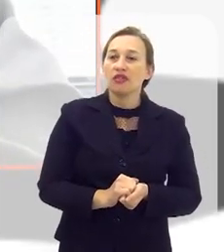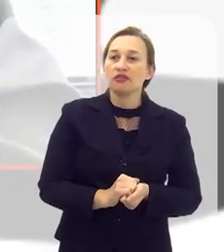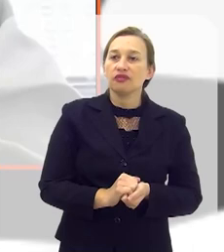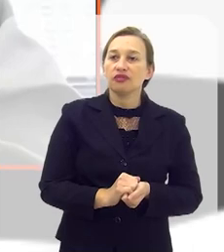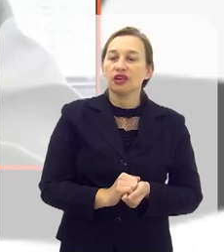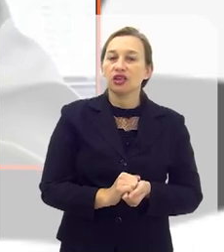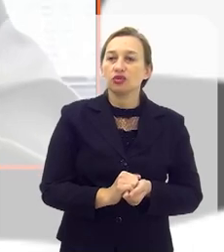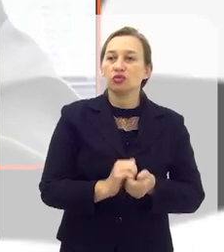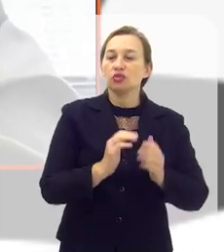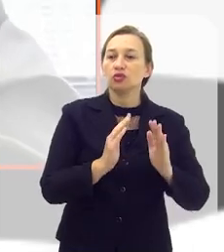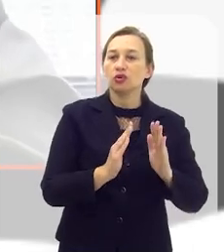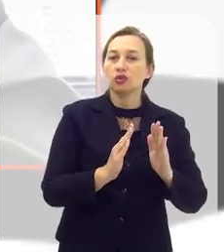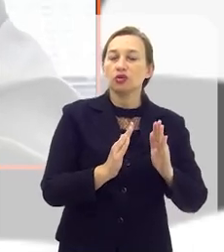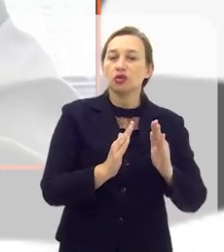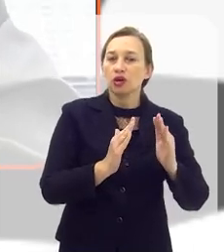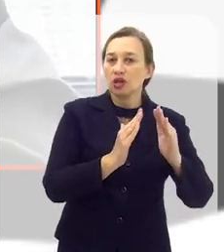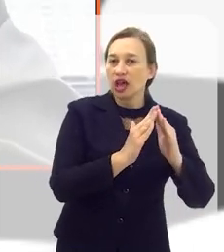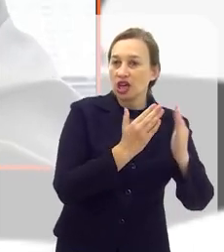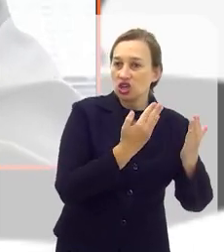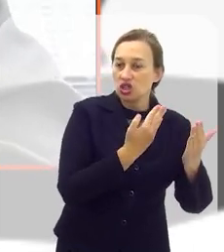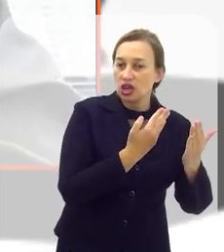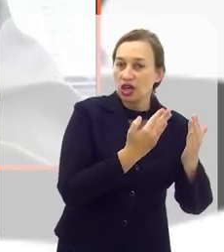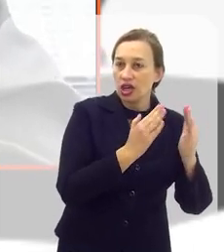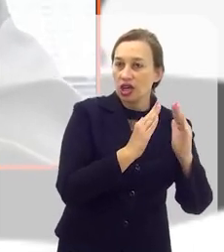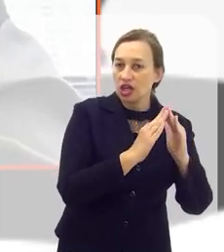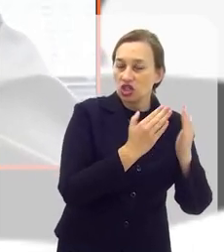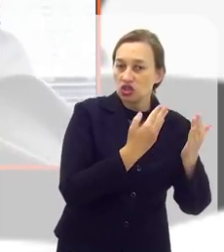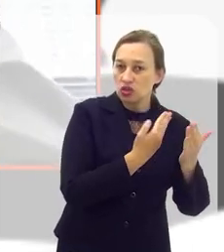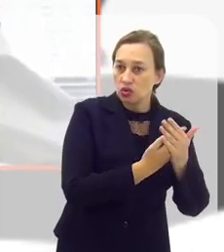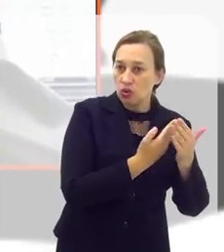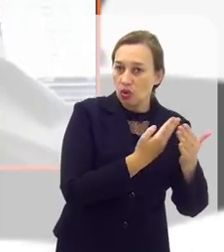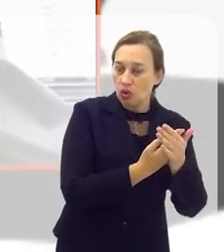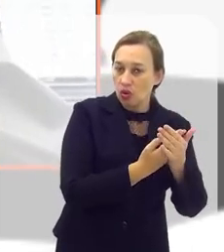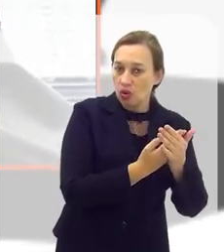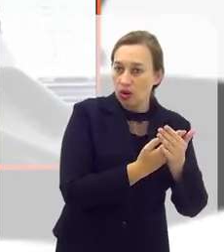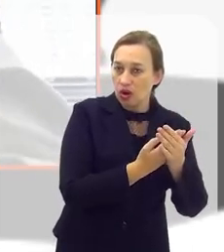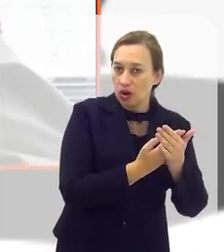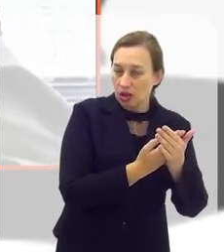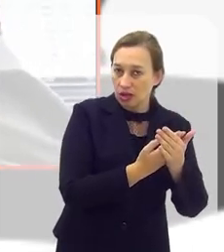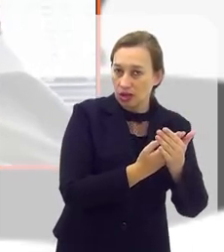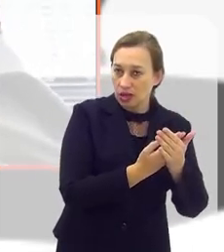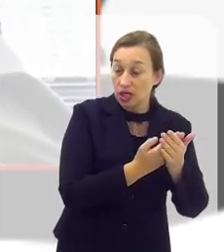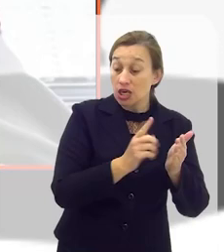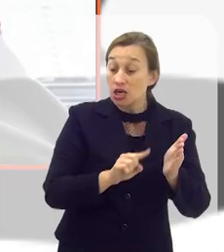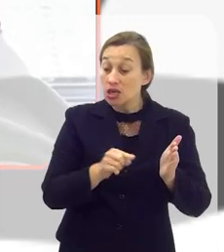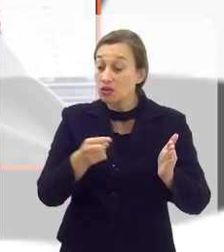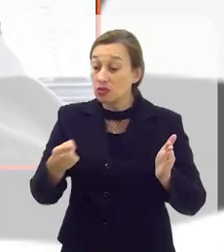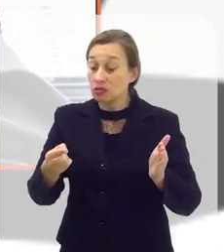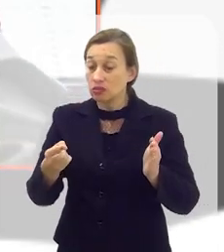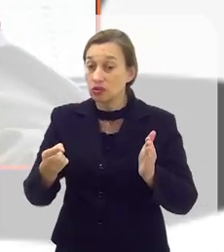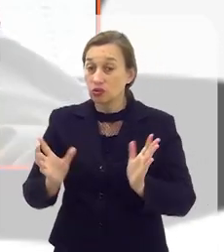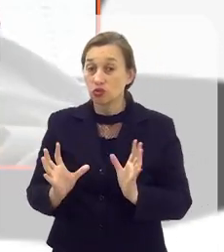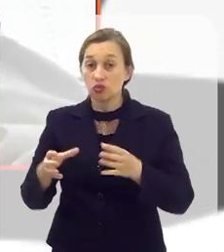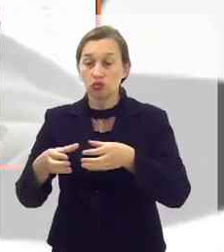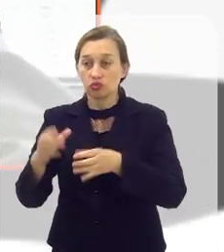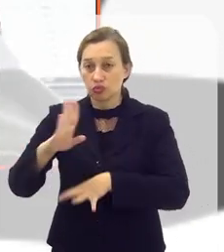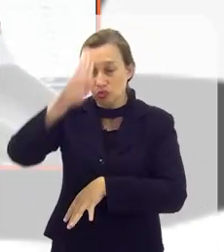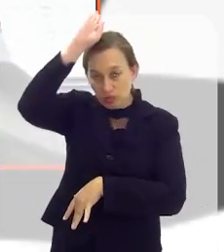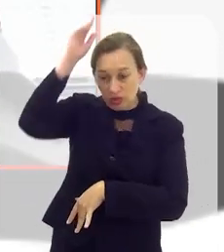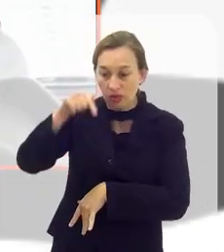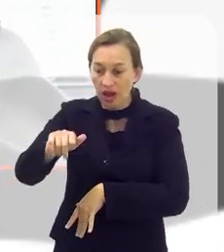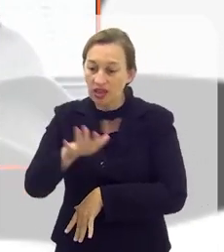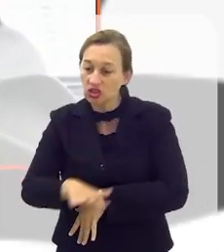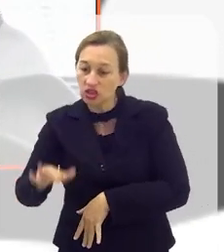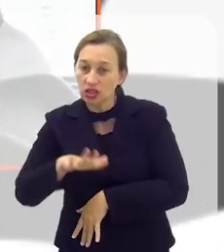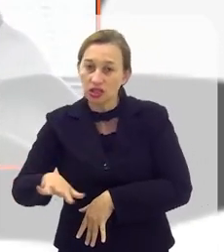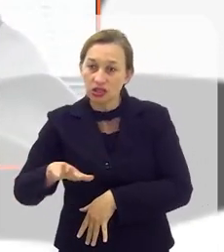contraturno da escola. E é feito dentro dos CRAs e no Corpo de Bombeiro, além das viagens que eles